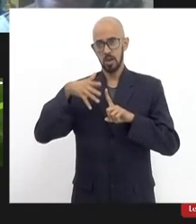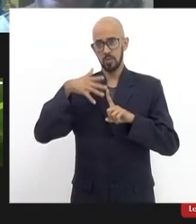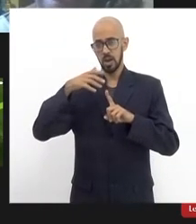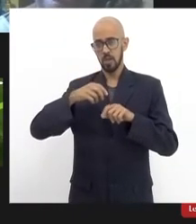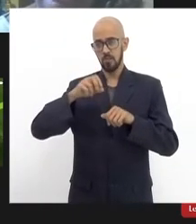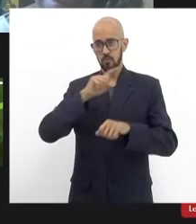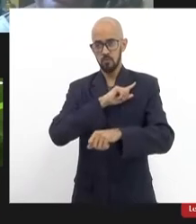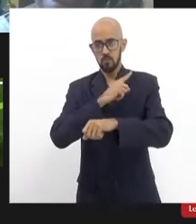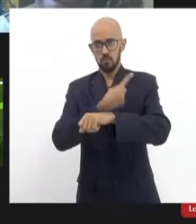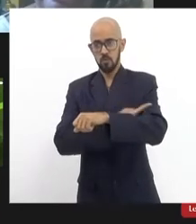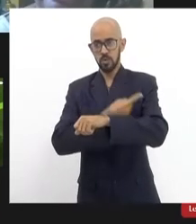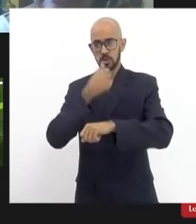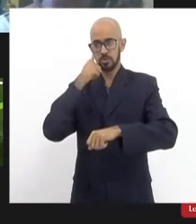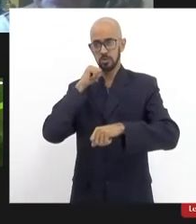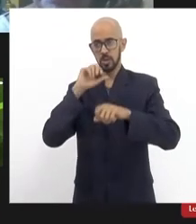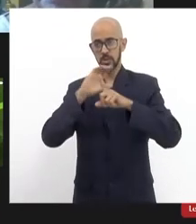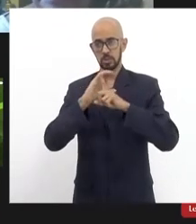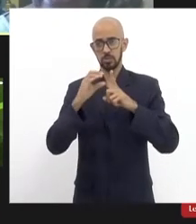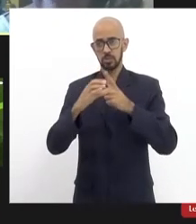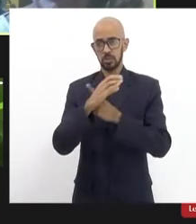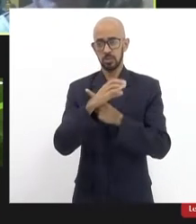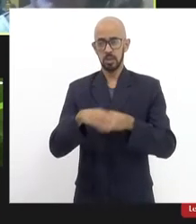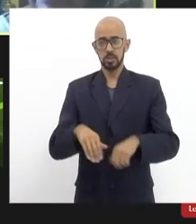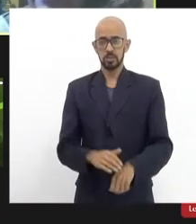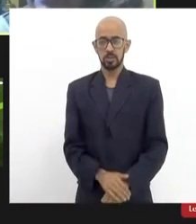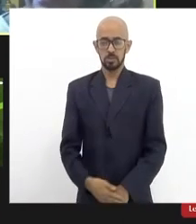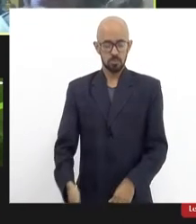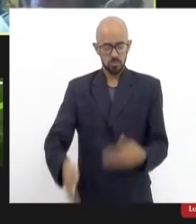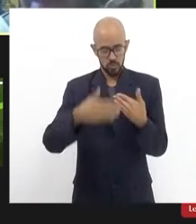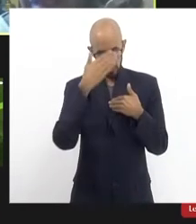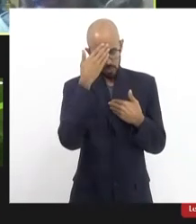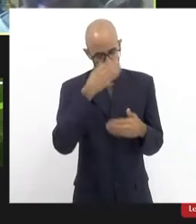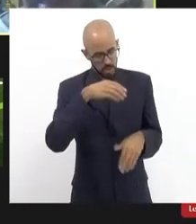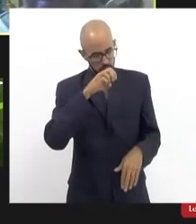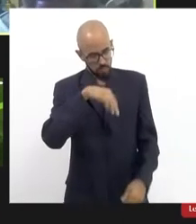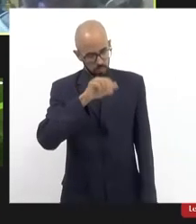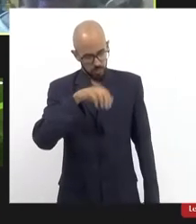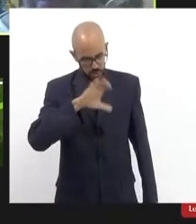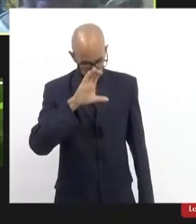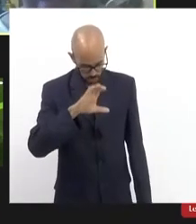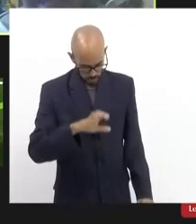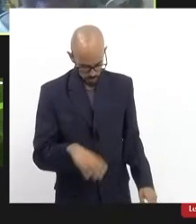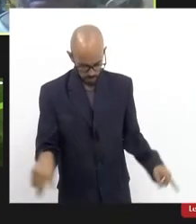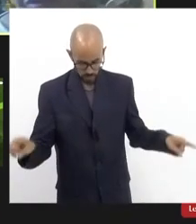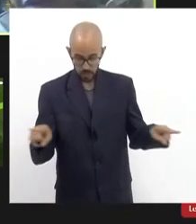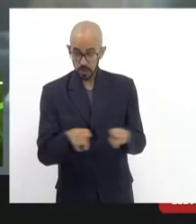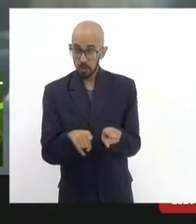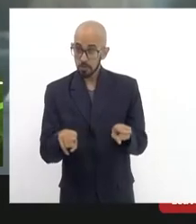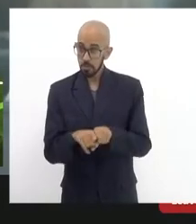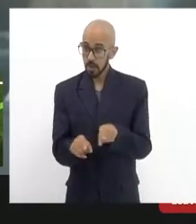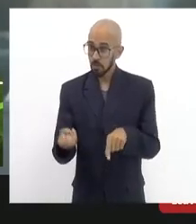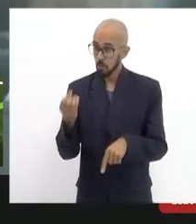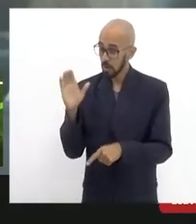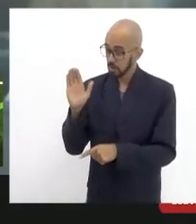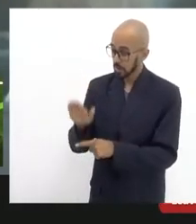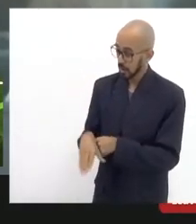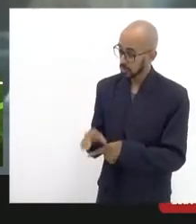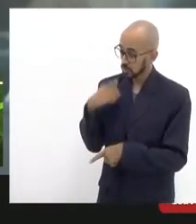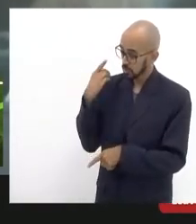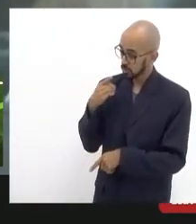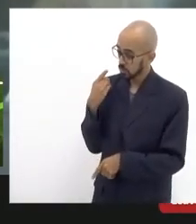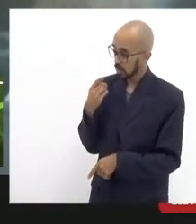mulheres das comunidades Obrigada Mink boa tarde deputado quero